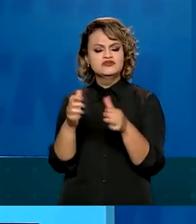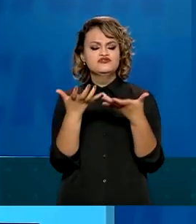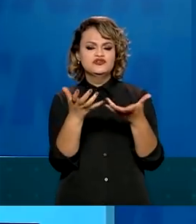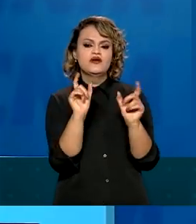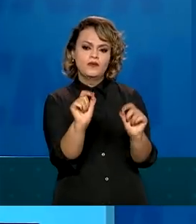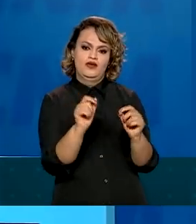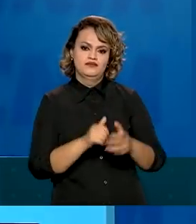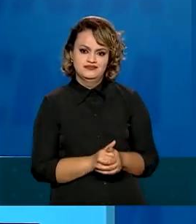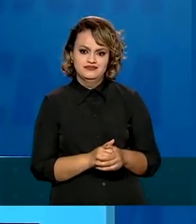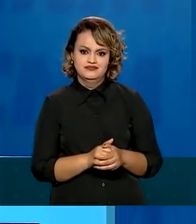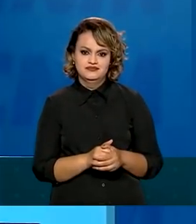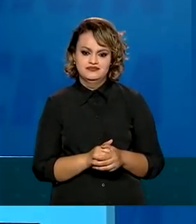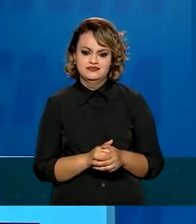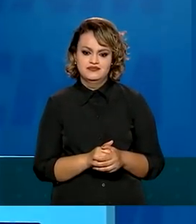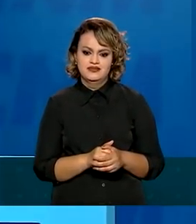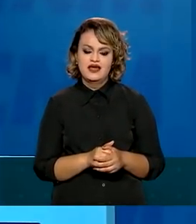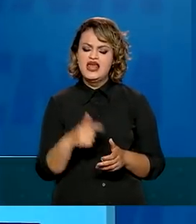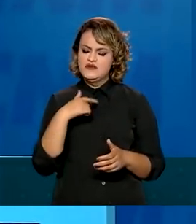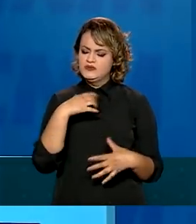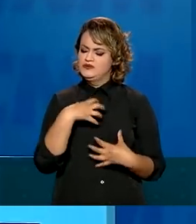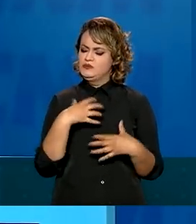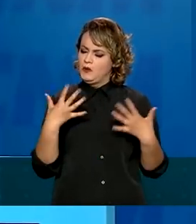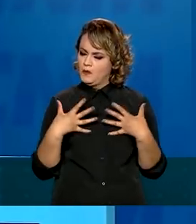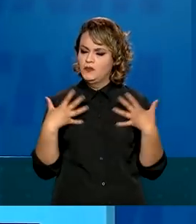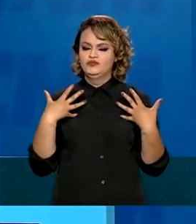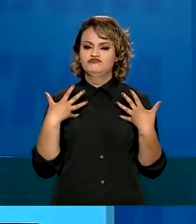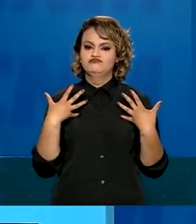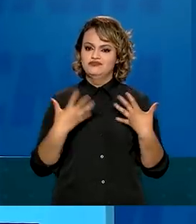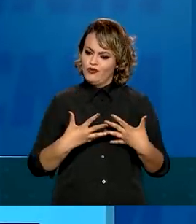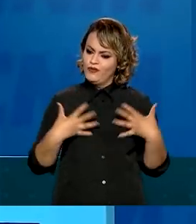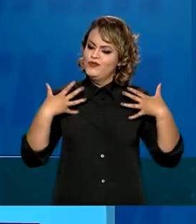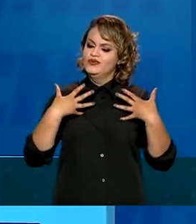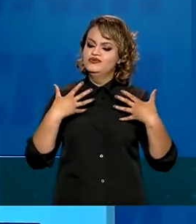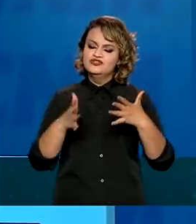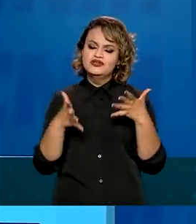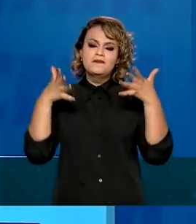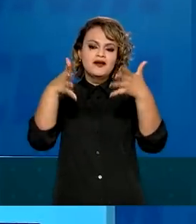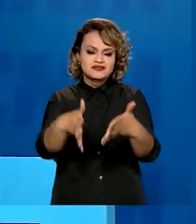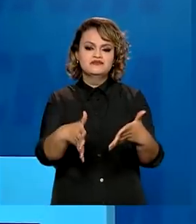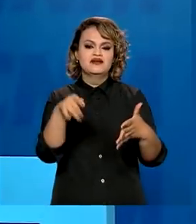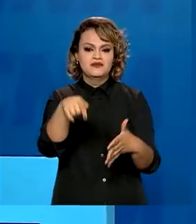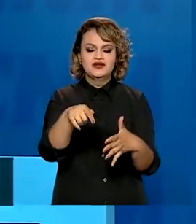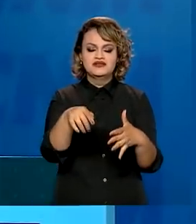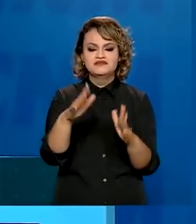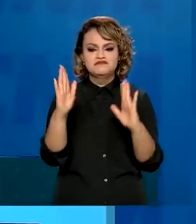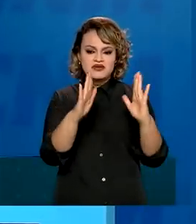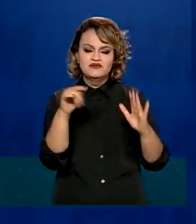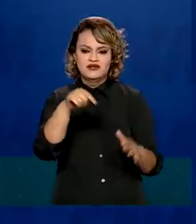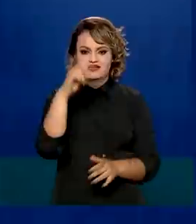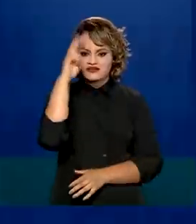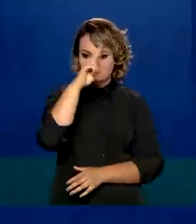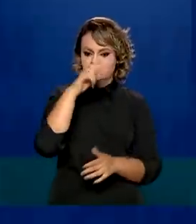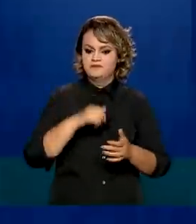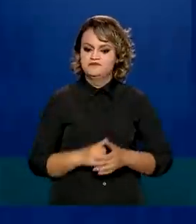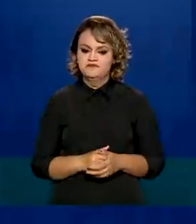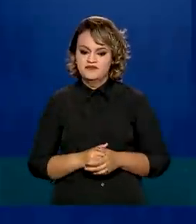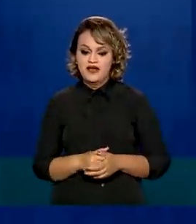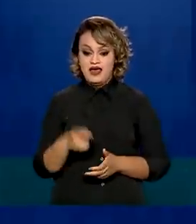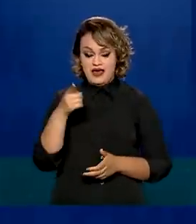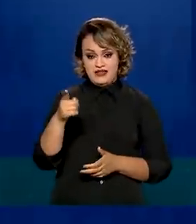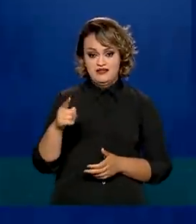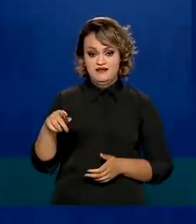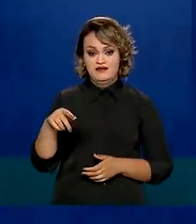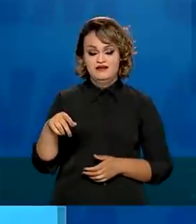precisamos. Então eu me orgulho muito de ter participado desses momentos e dessa história. Os presidentes do